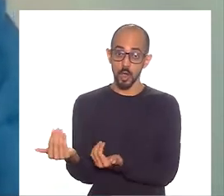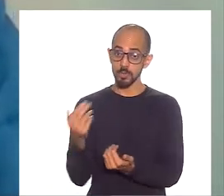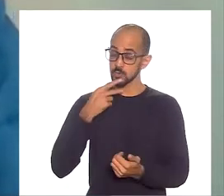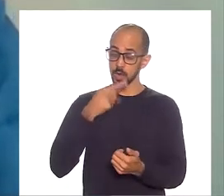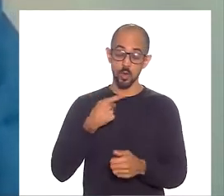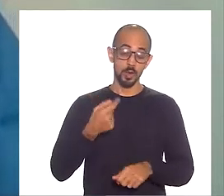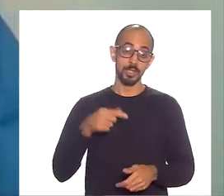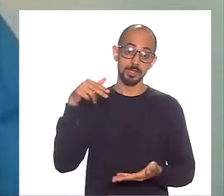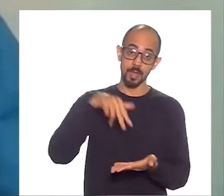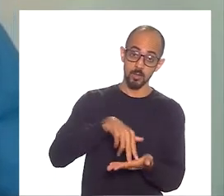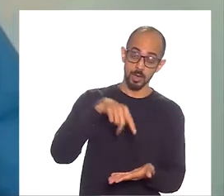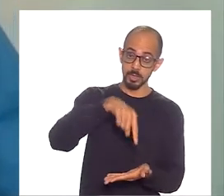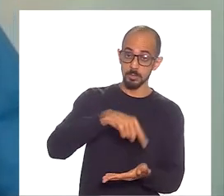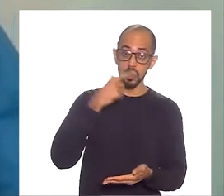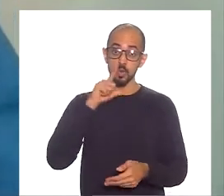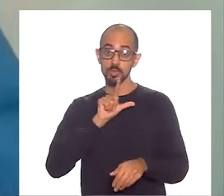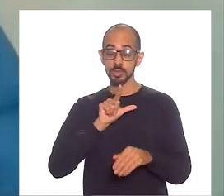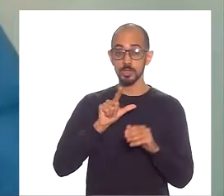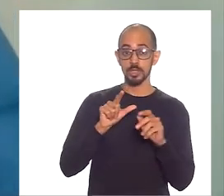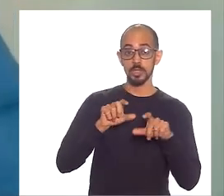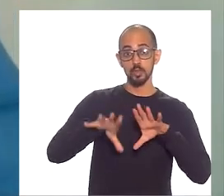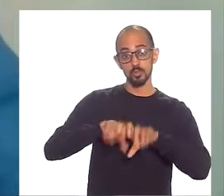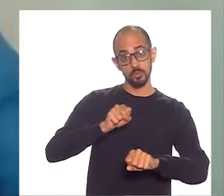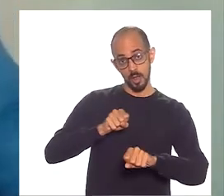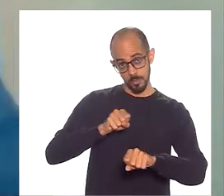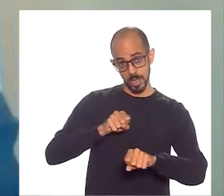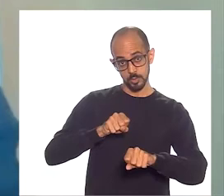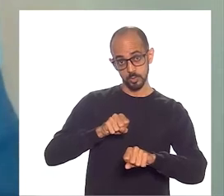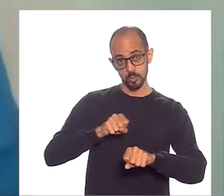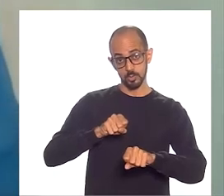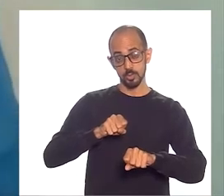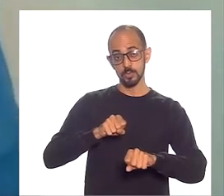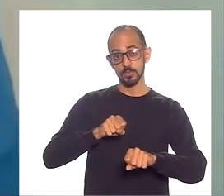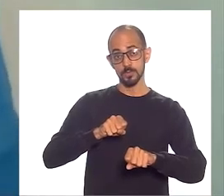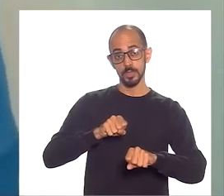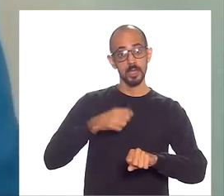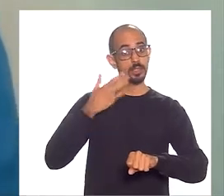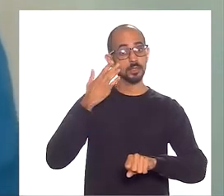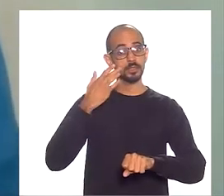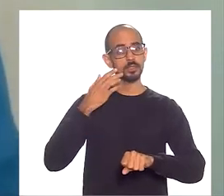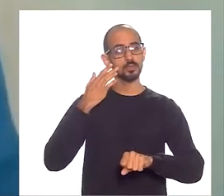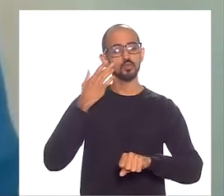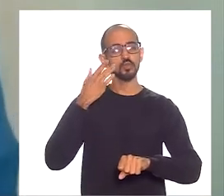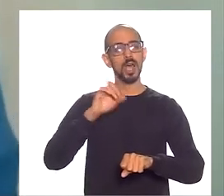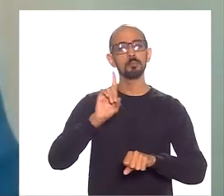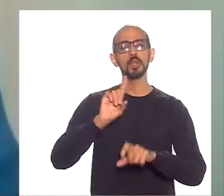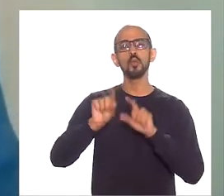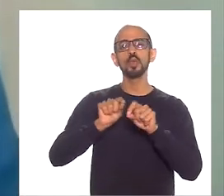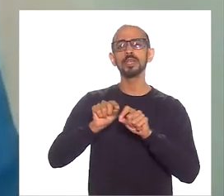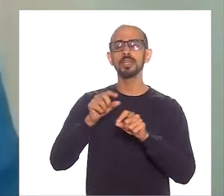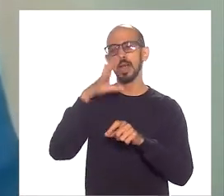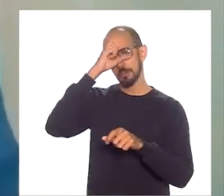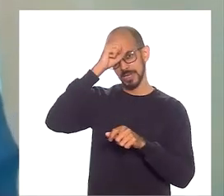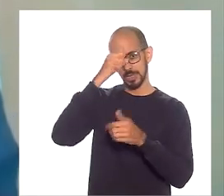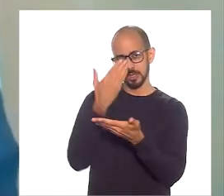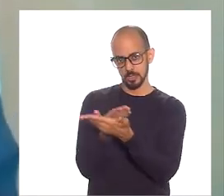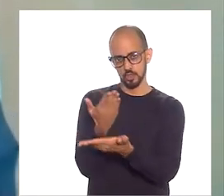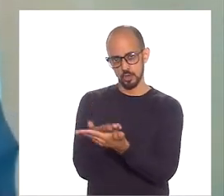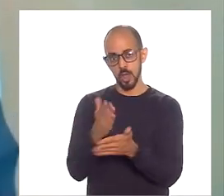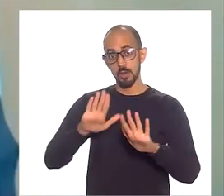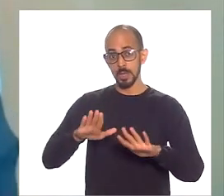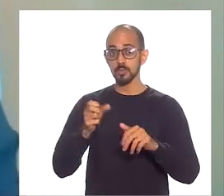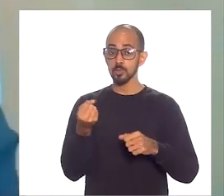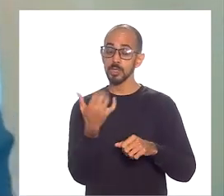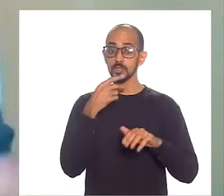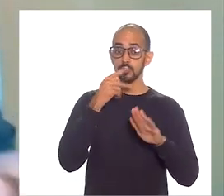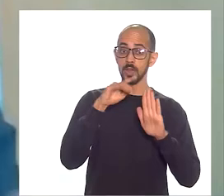eles só estavam ali para conseguir o currículo, para conseguir o diploma. Eles não viam o padorno que estavam aprendendo na escola. E quando a gente fala desses programas